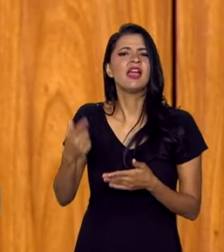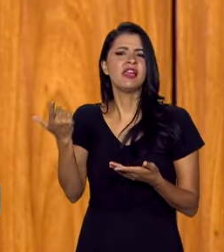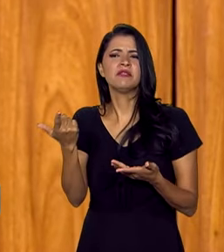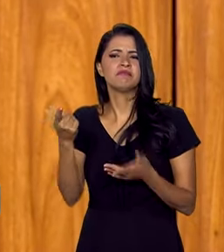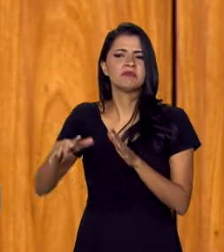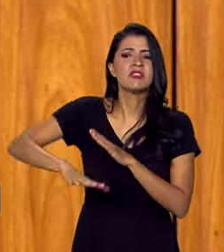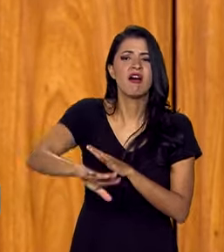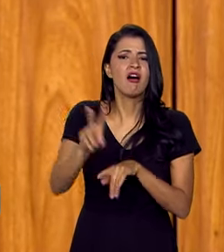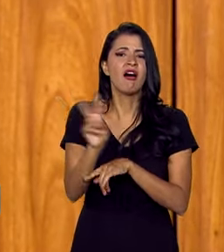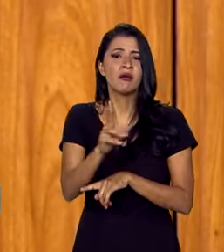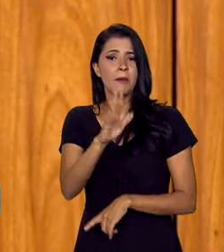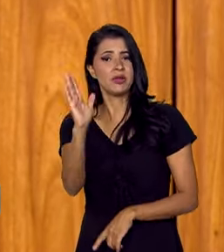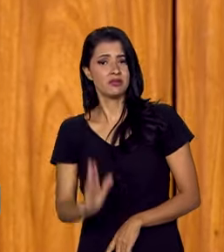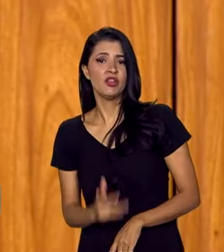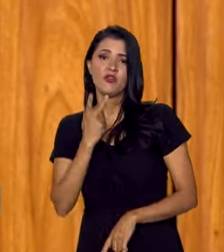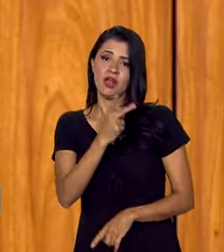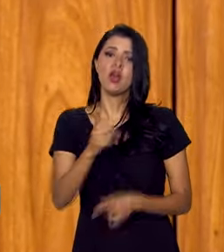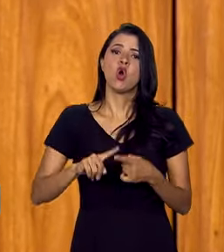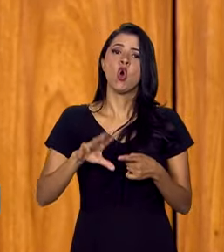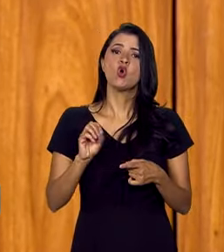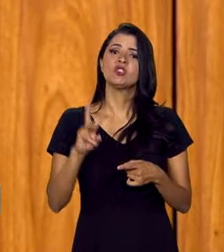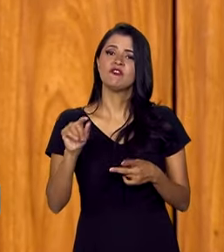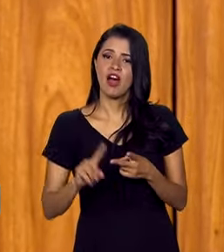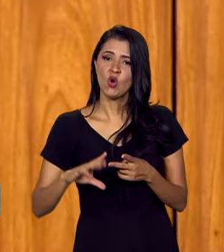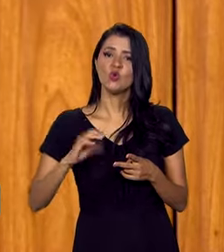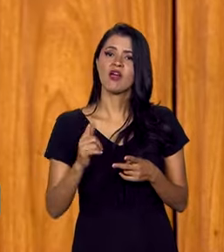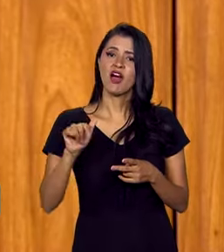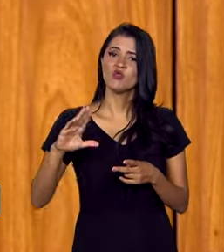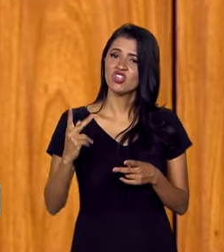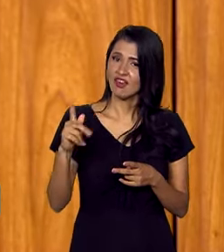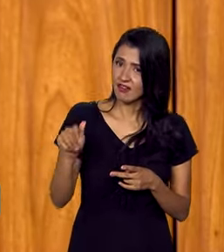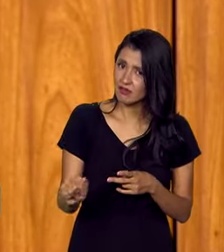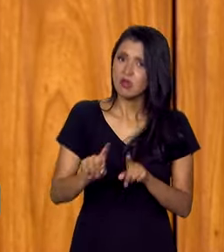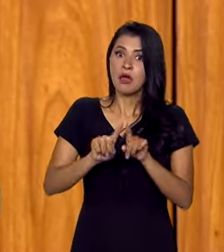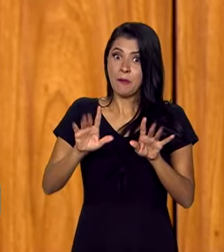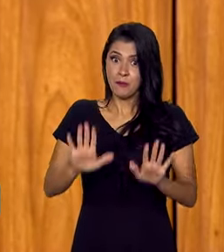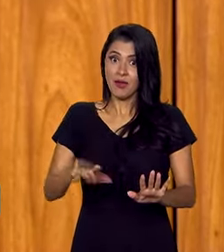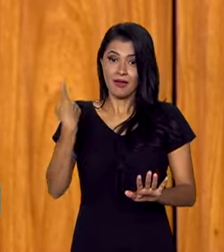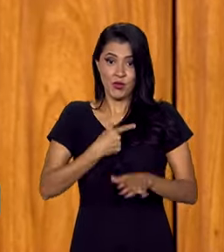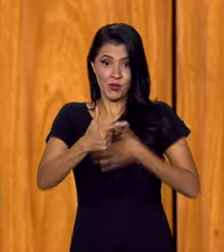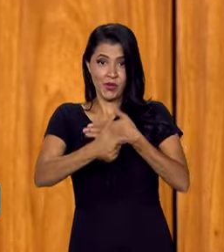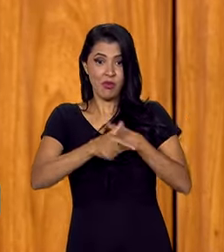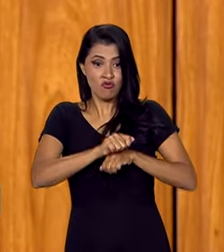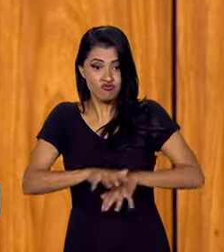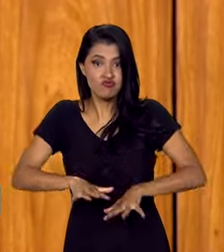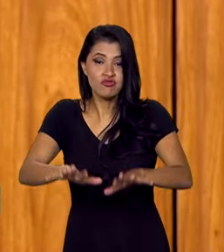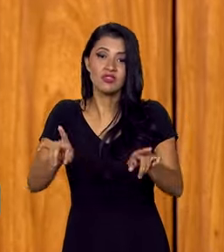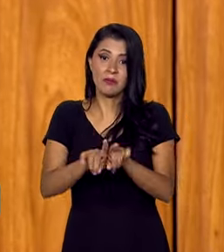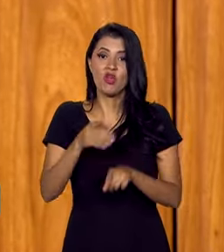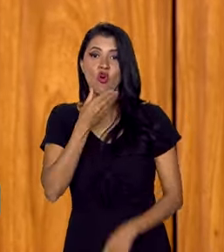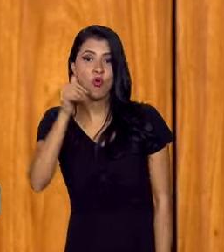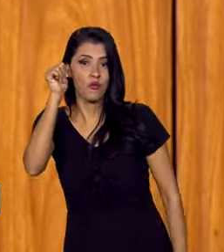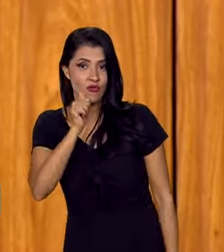brasileiros, certamente falarão de Oswaldo Cruz e Carlos Chagas. Mas é nosso papel difundirmos tantos